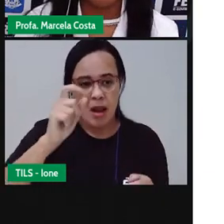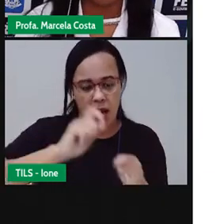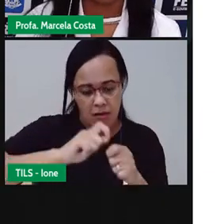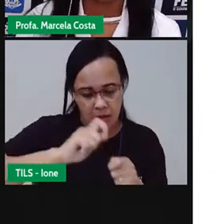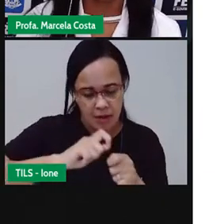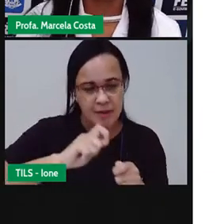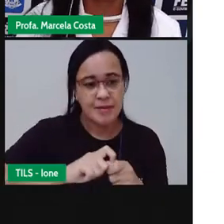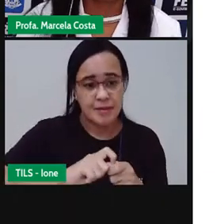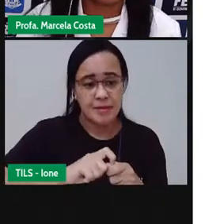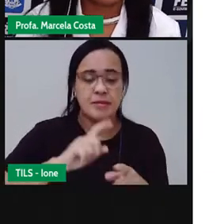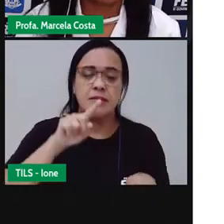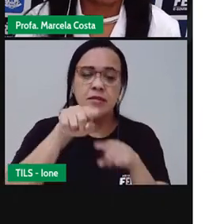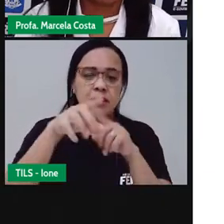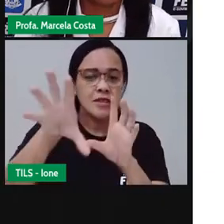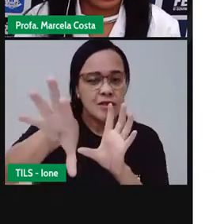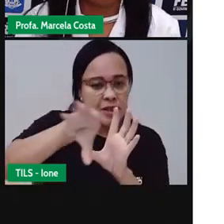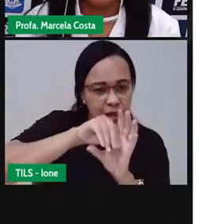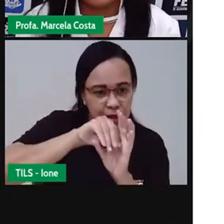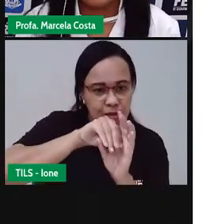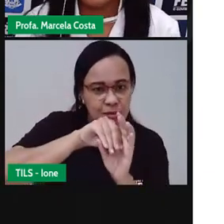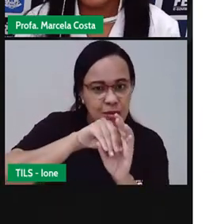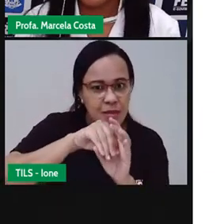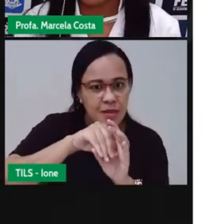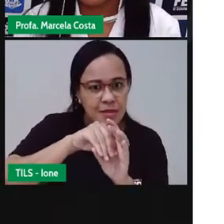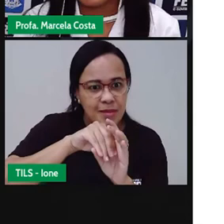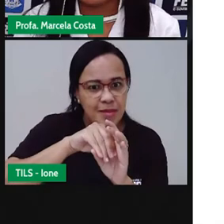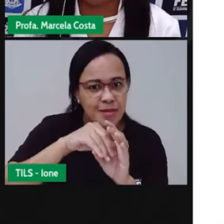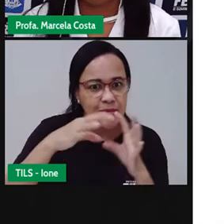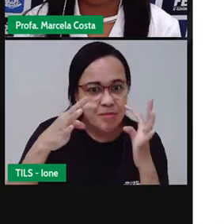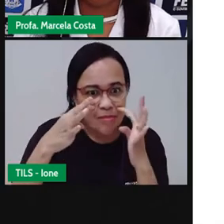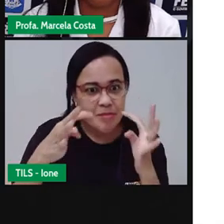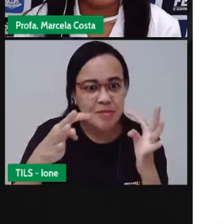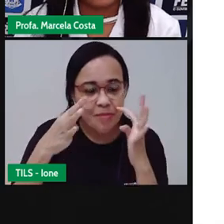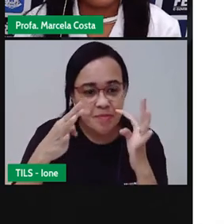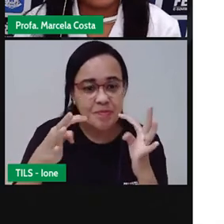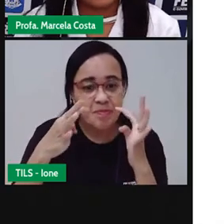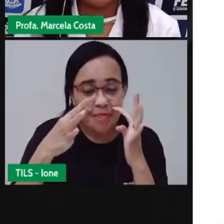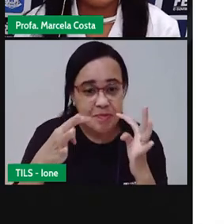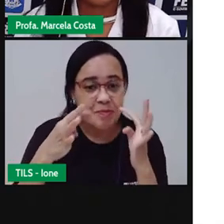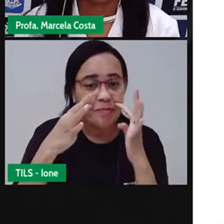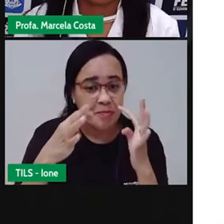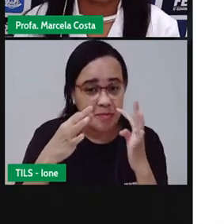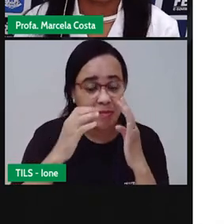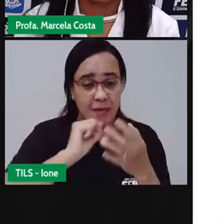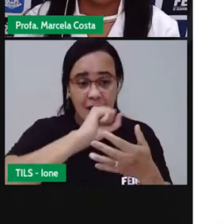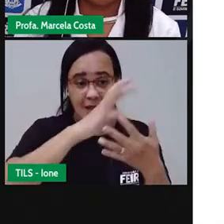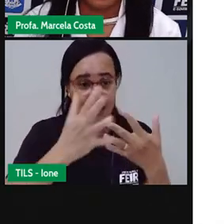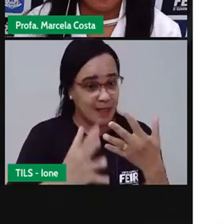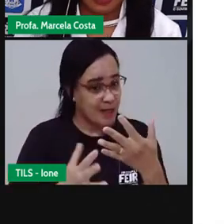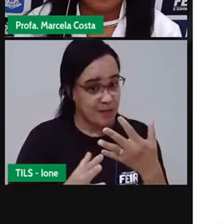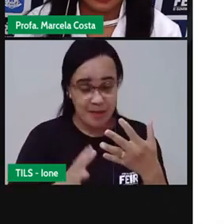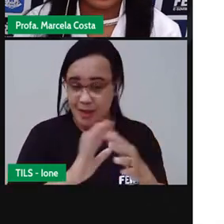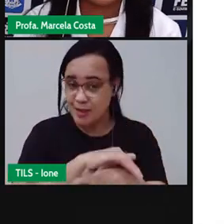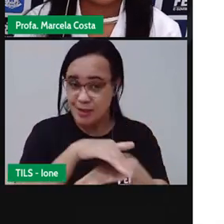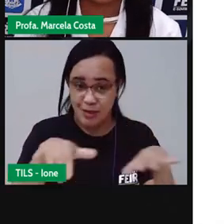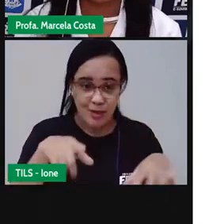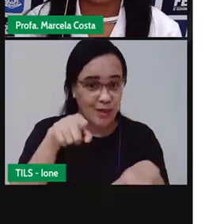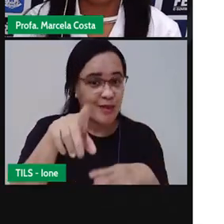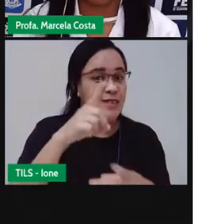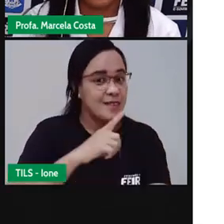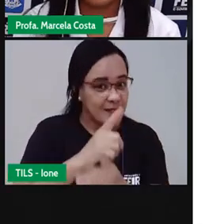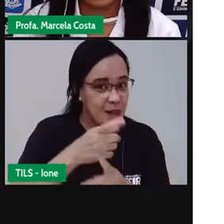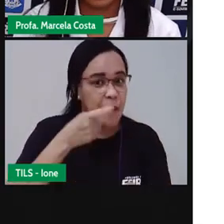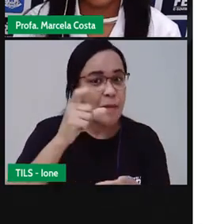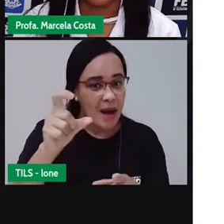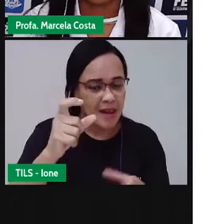e você, apenas usando a libras, vai descobrir que palavra é essa